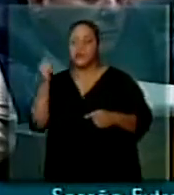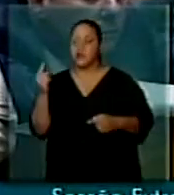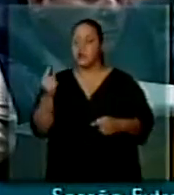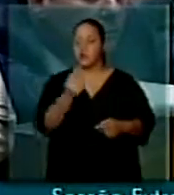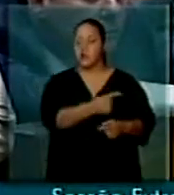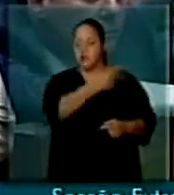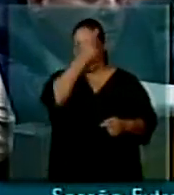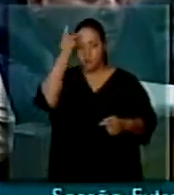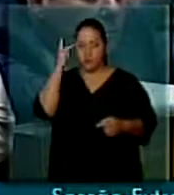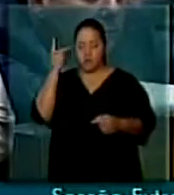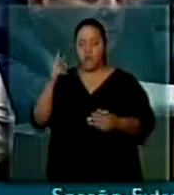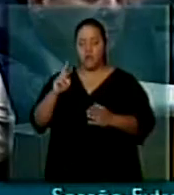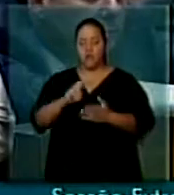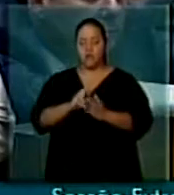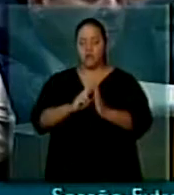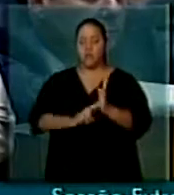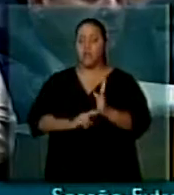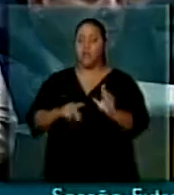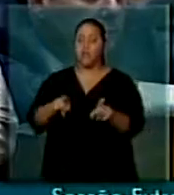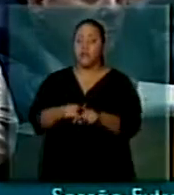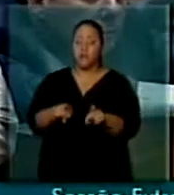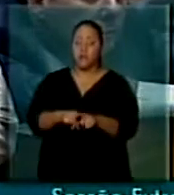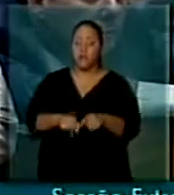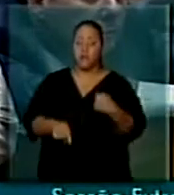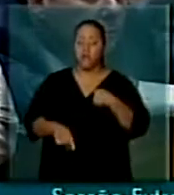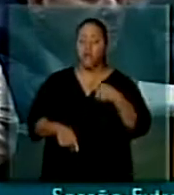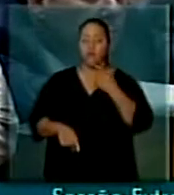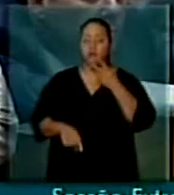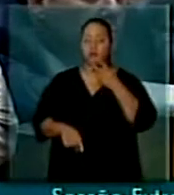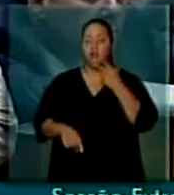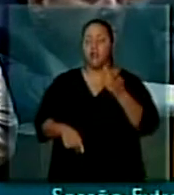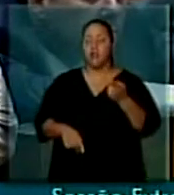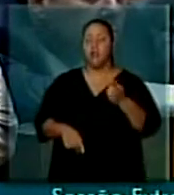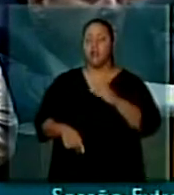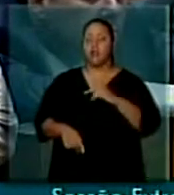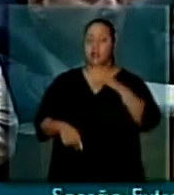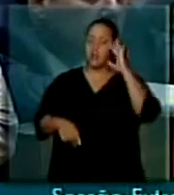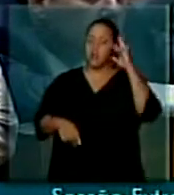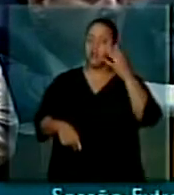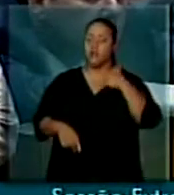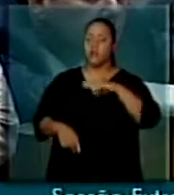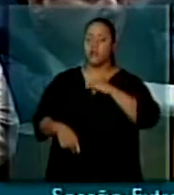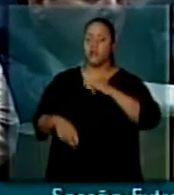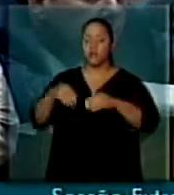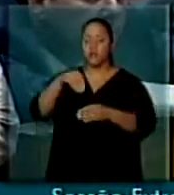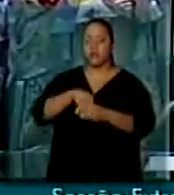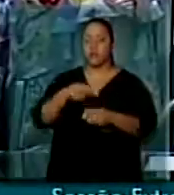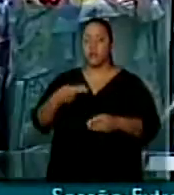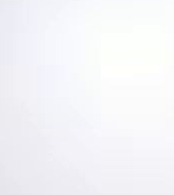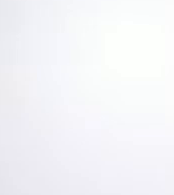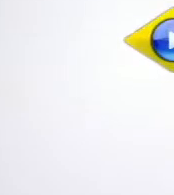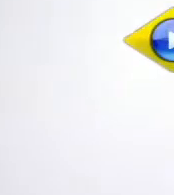desses requerimentos e em nome da política e da ideologia é que nós votamos não.